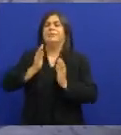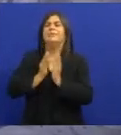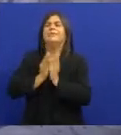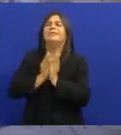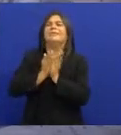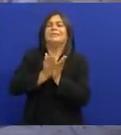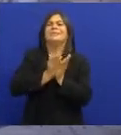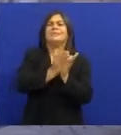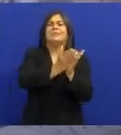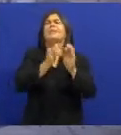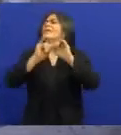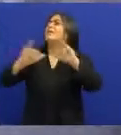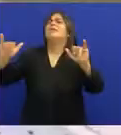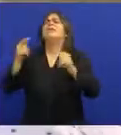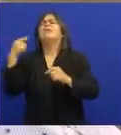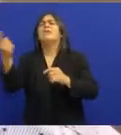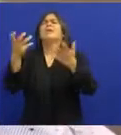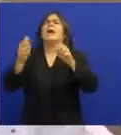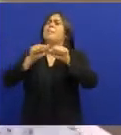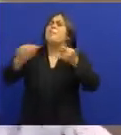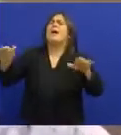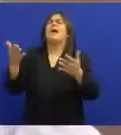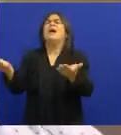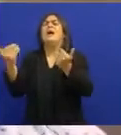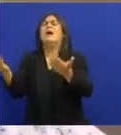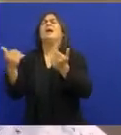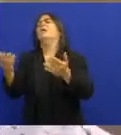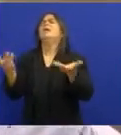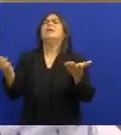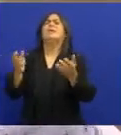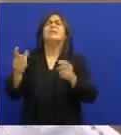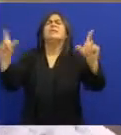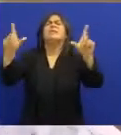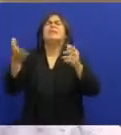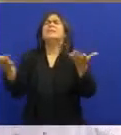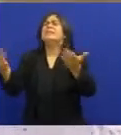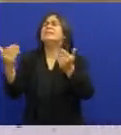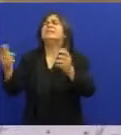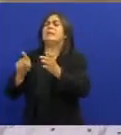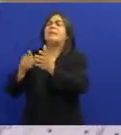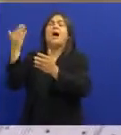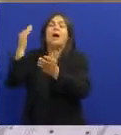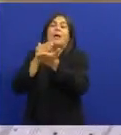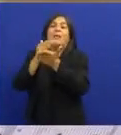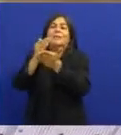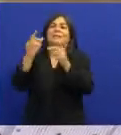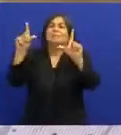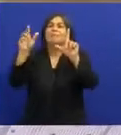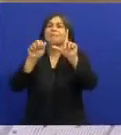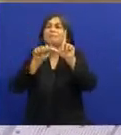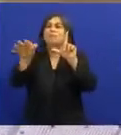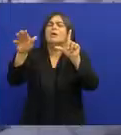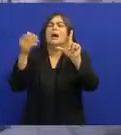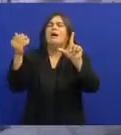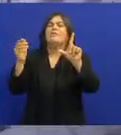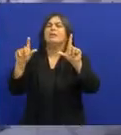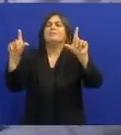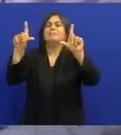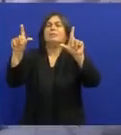A divulgação dos discos dele As rádios Querendo a presença dele As televisões Estavam começando Naquele período